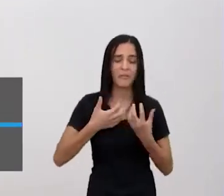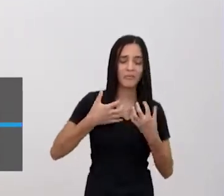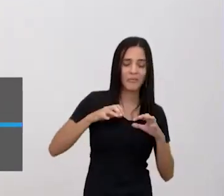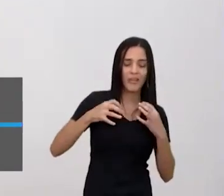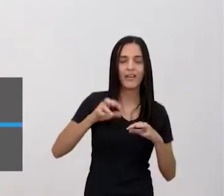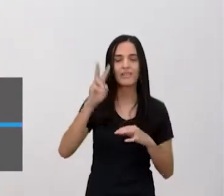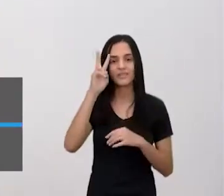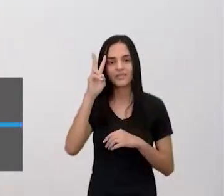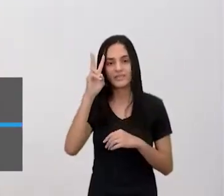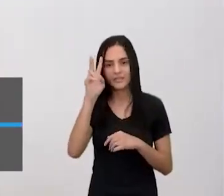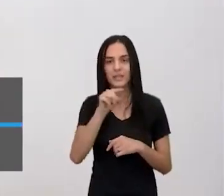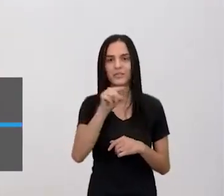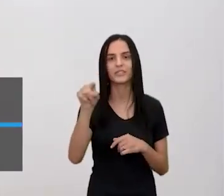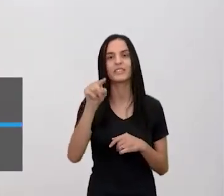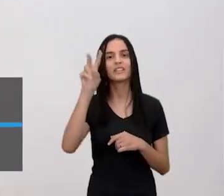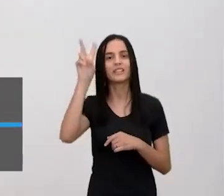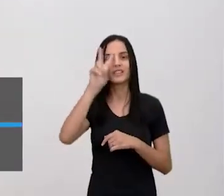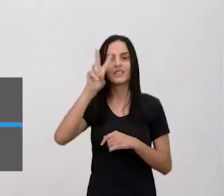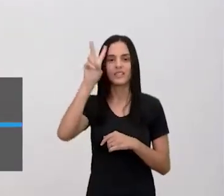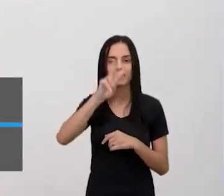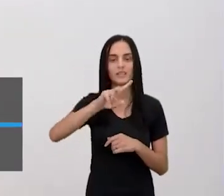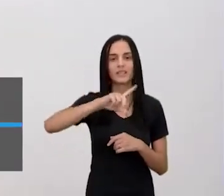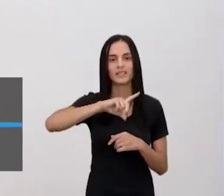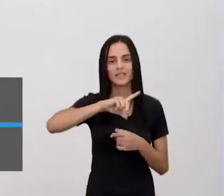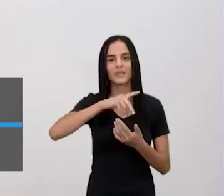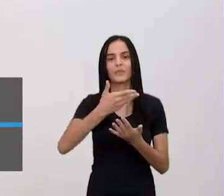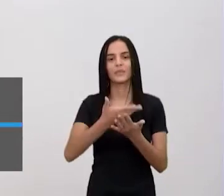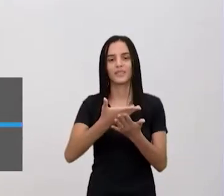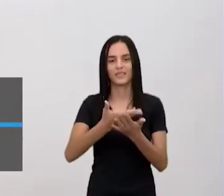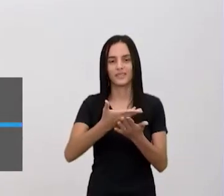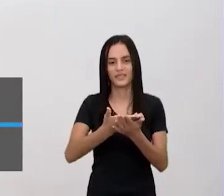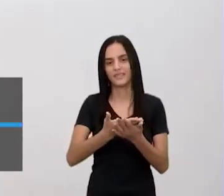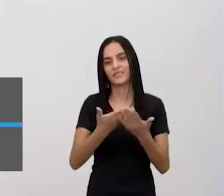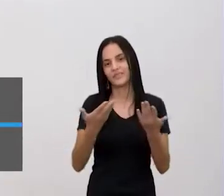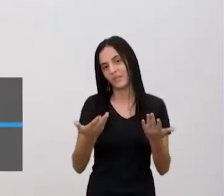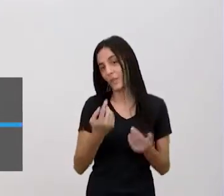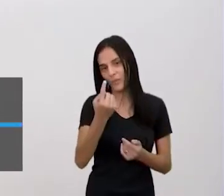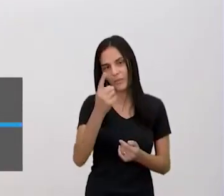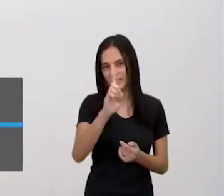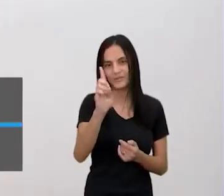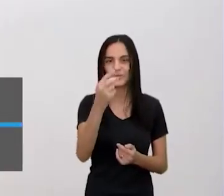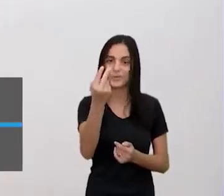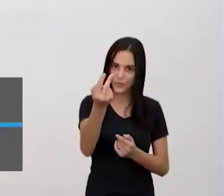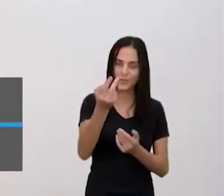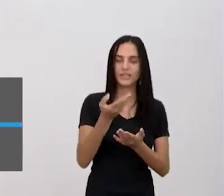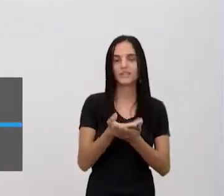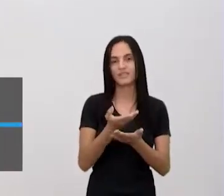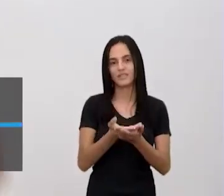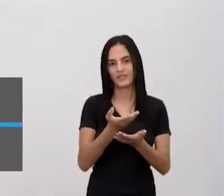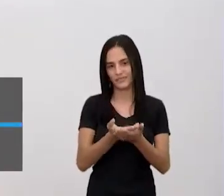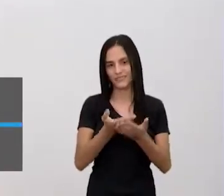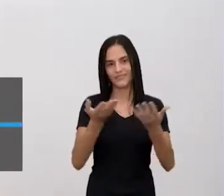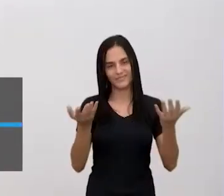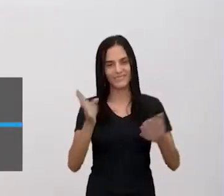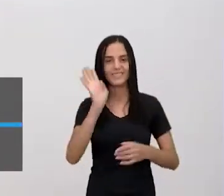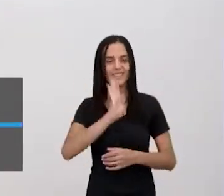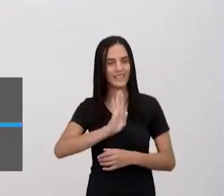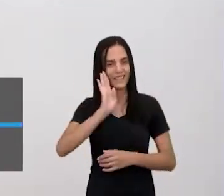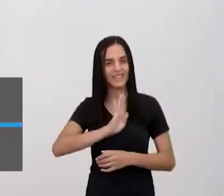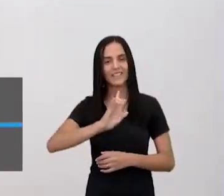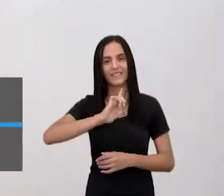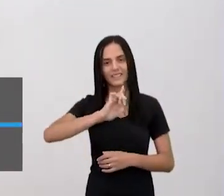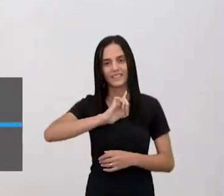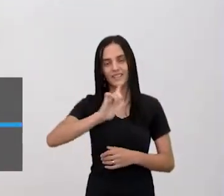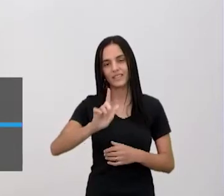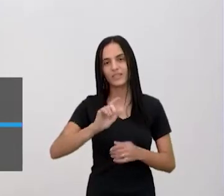-feira, aí você lembra que tem uma aula, aliás uma não né, duas aulas super legais,